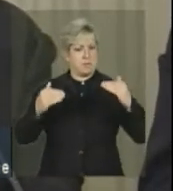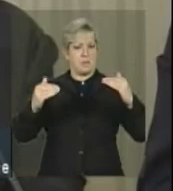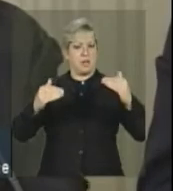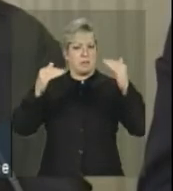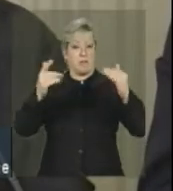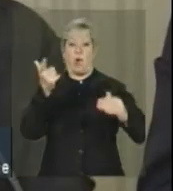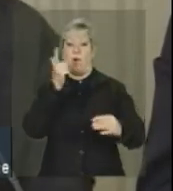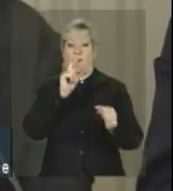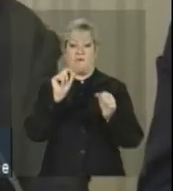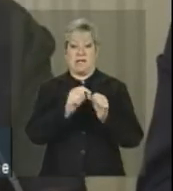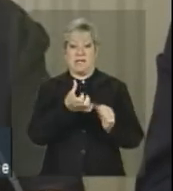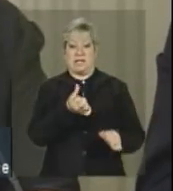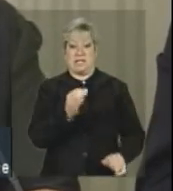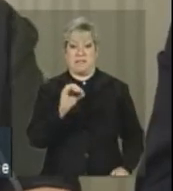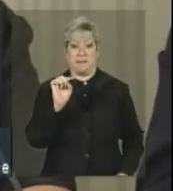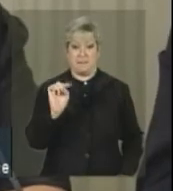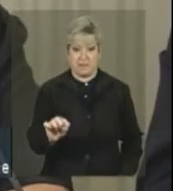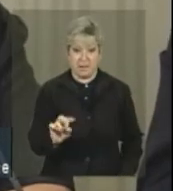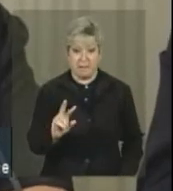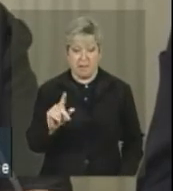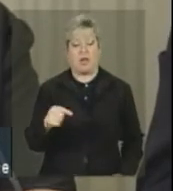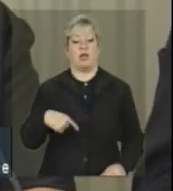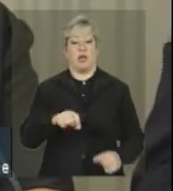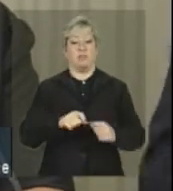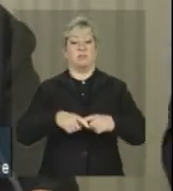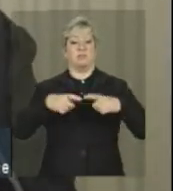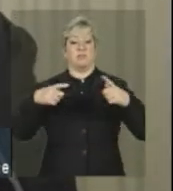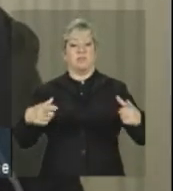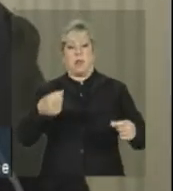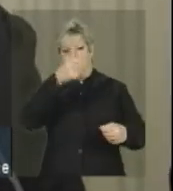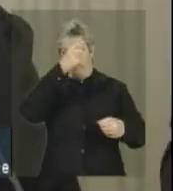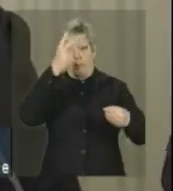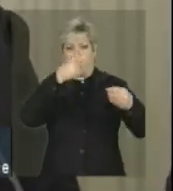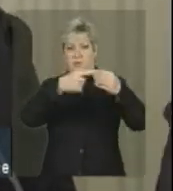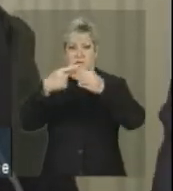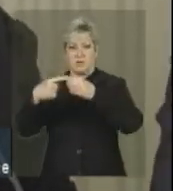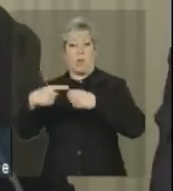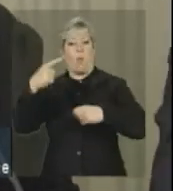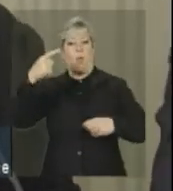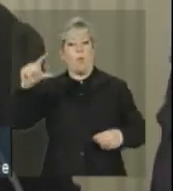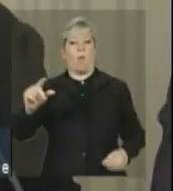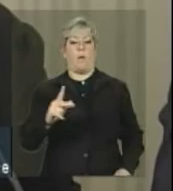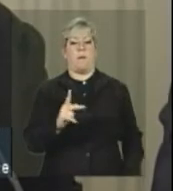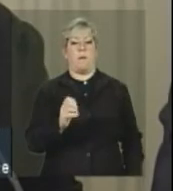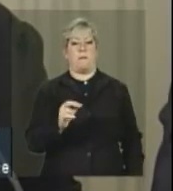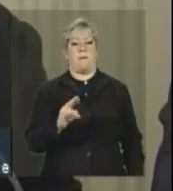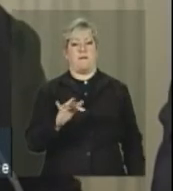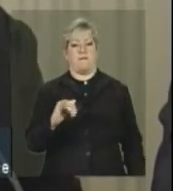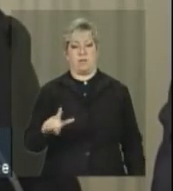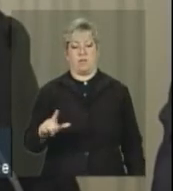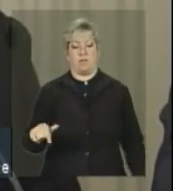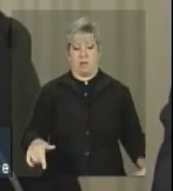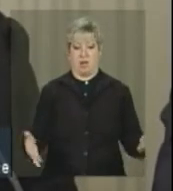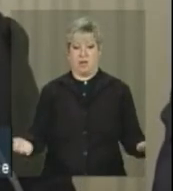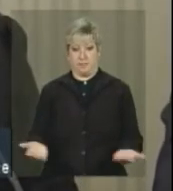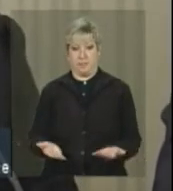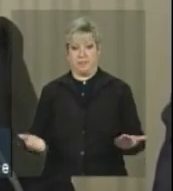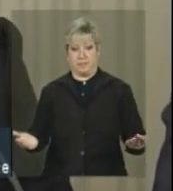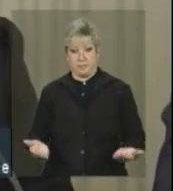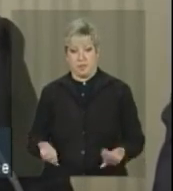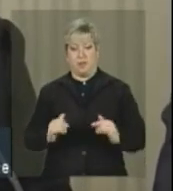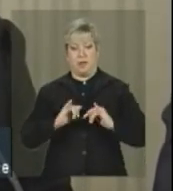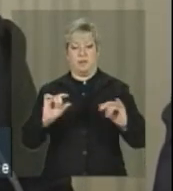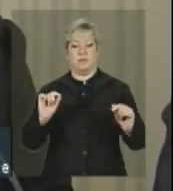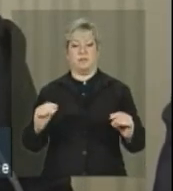60 mil, nós vamos ampliar para municípios com outro perfil, porque, neste primeiro momento, nós fizemos um chamamento para municípios